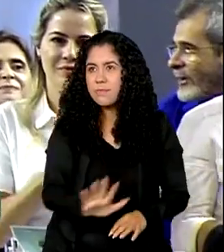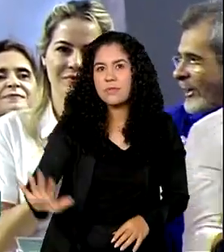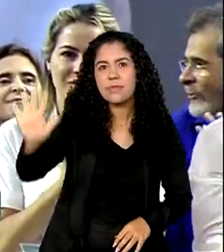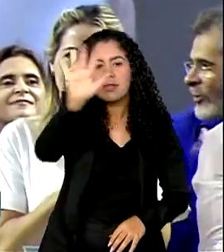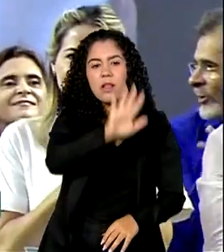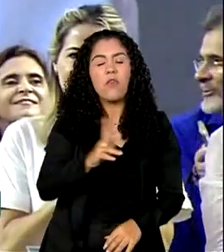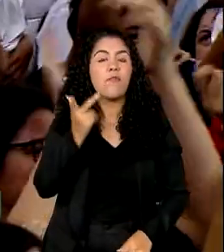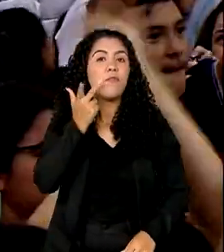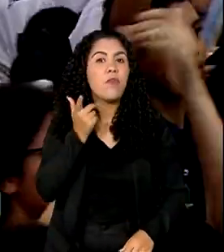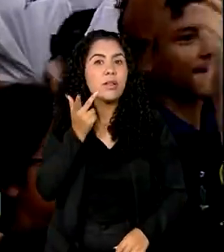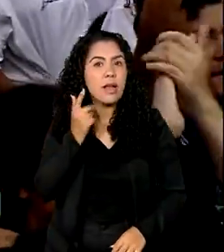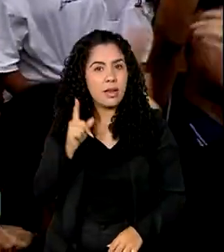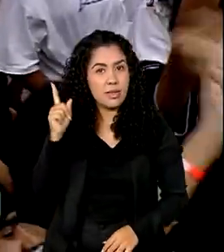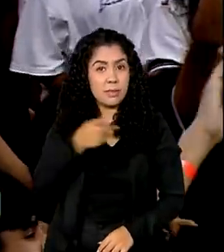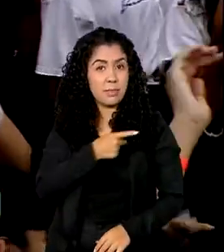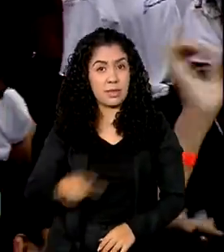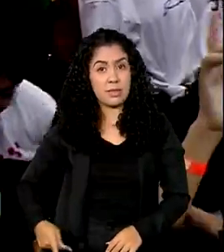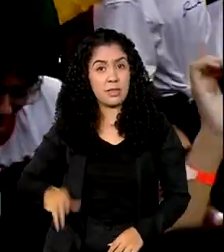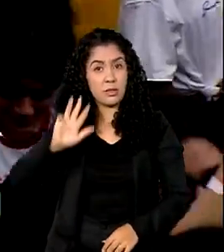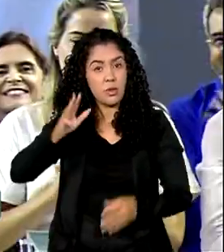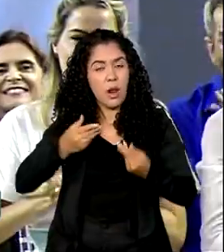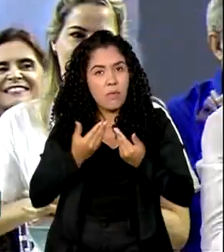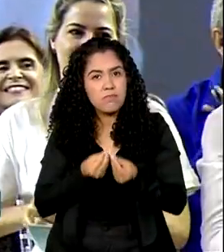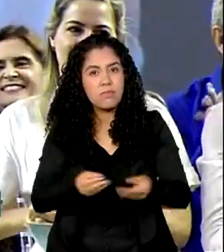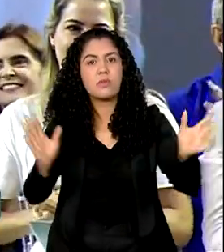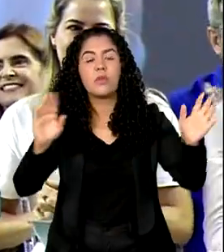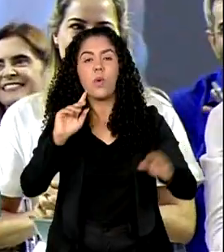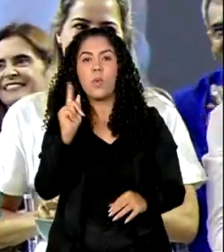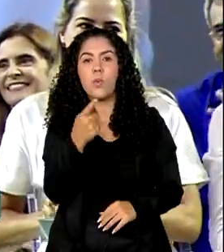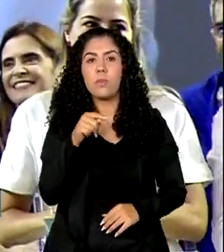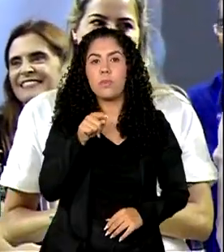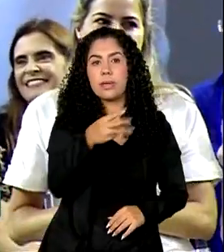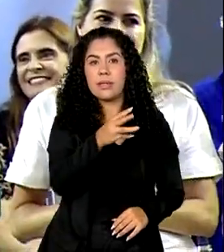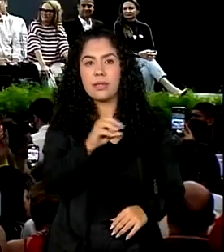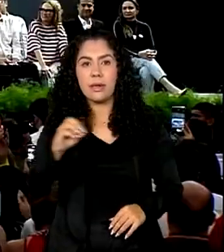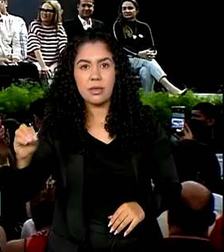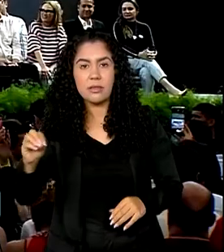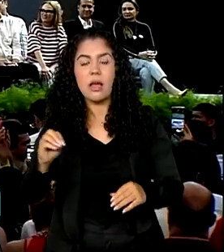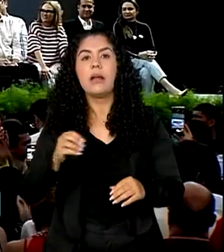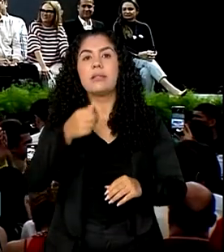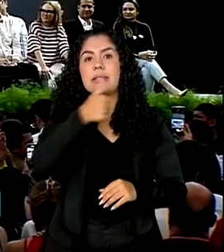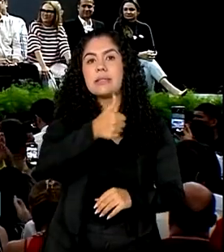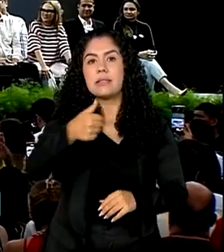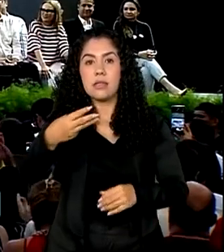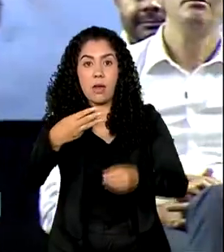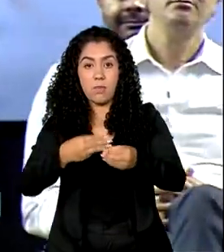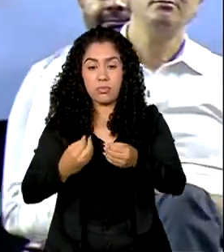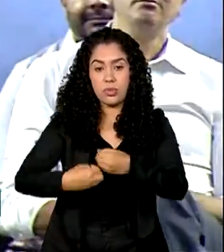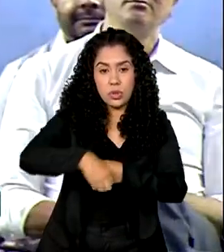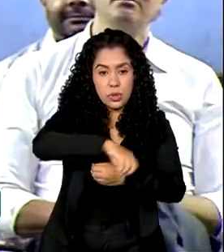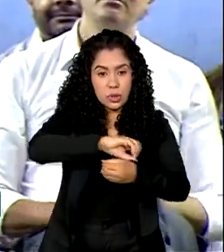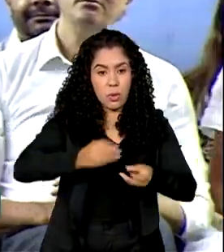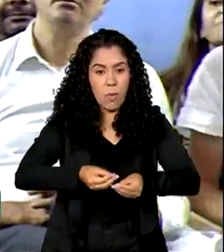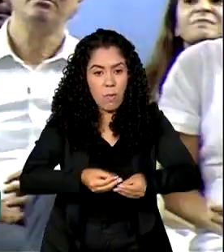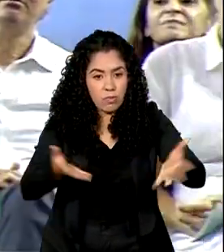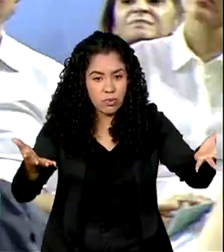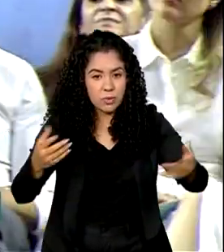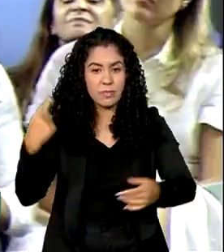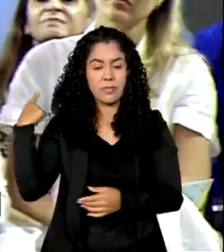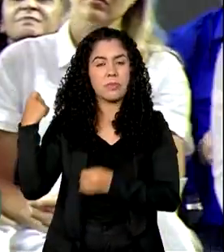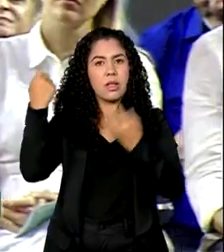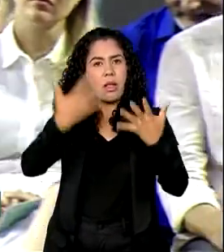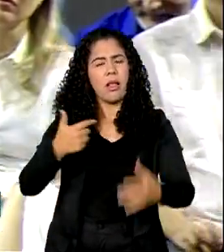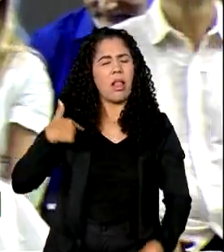Lula entregou 113 ônibus que serão distribuídos para 113 municípios do estado. Eu andava 6